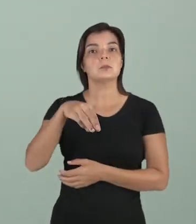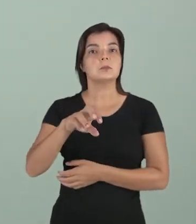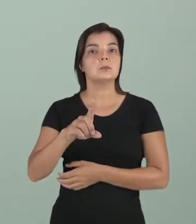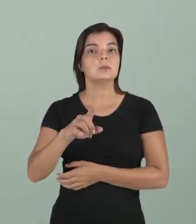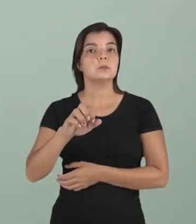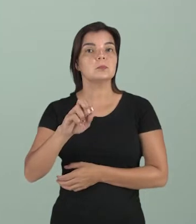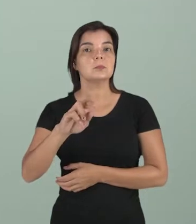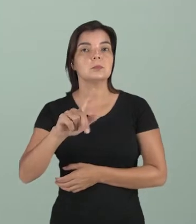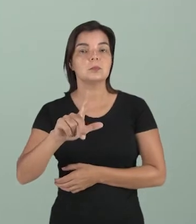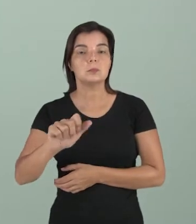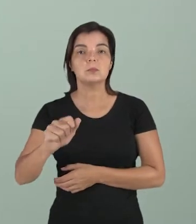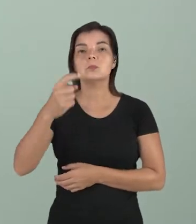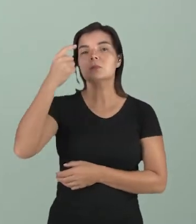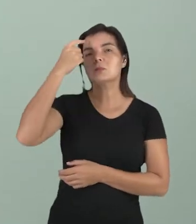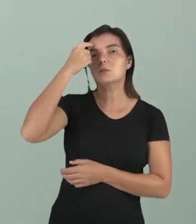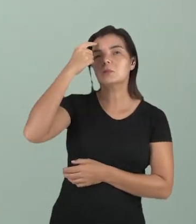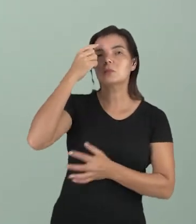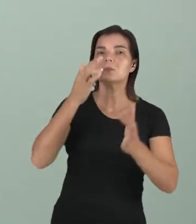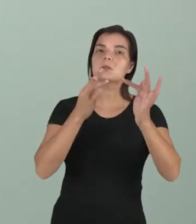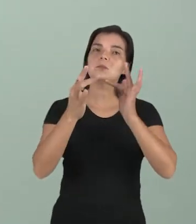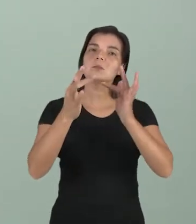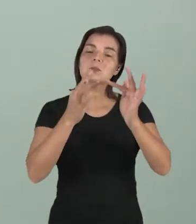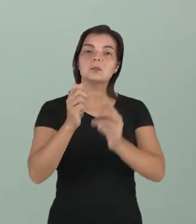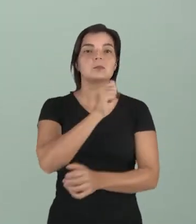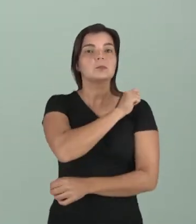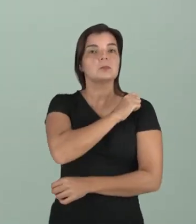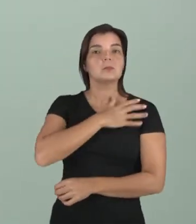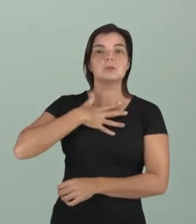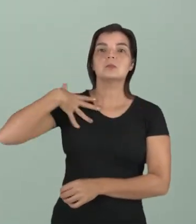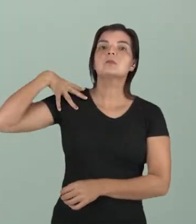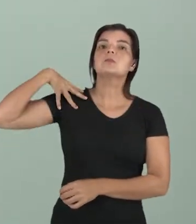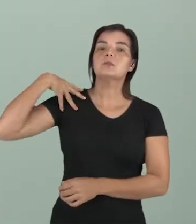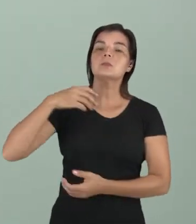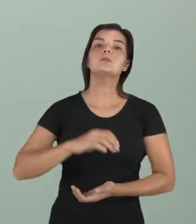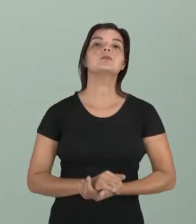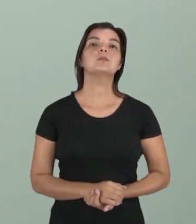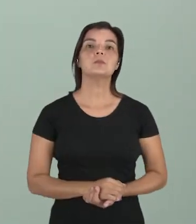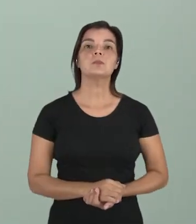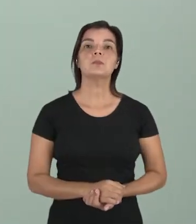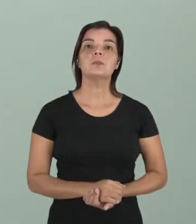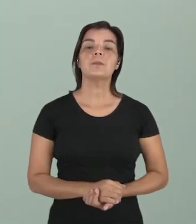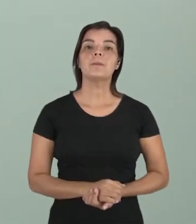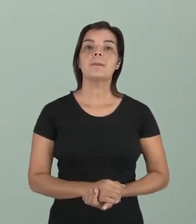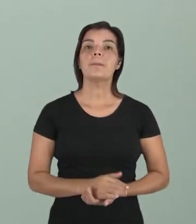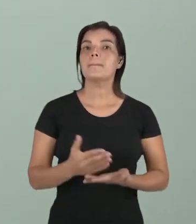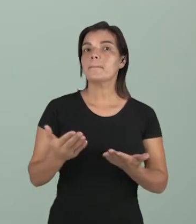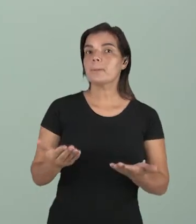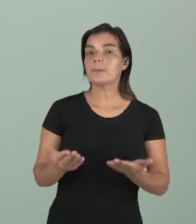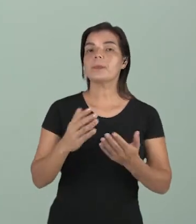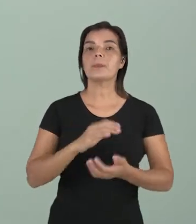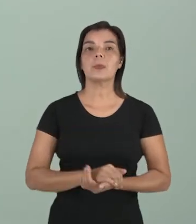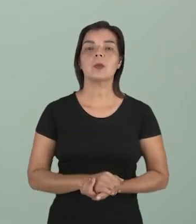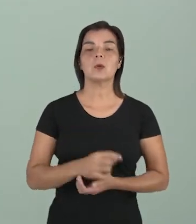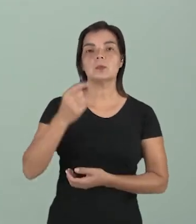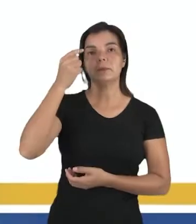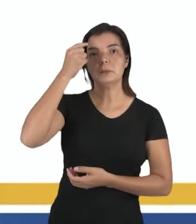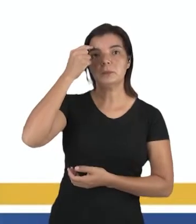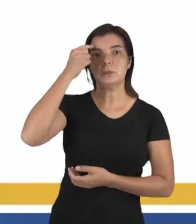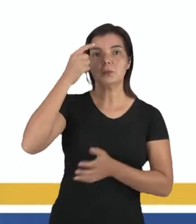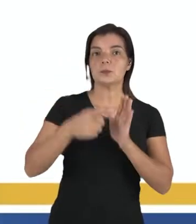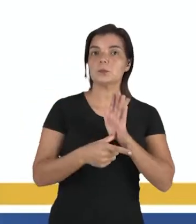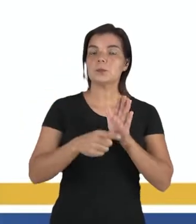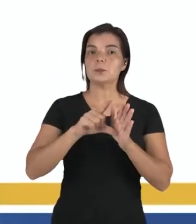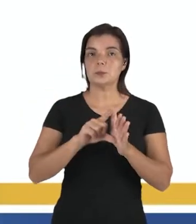é fundada no pensamento na física aristotélica. A nossa próxima aula é sobre isso. Então, o pensamento